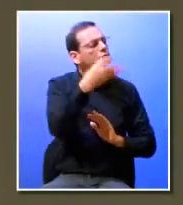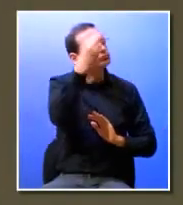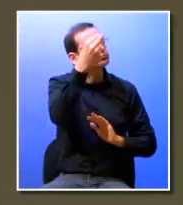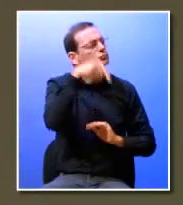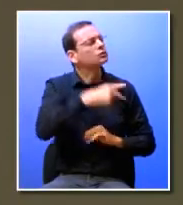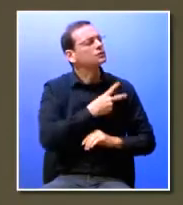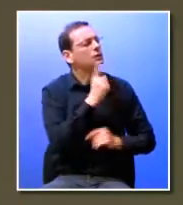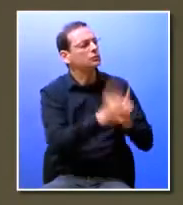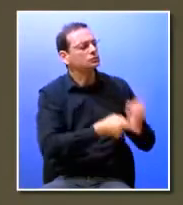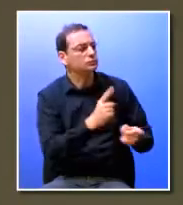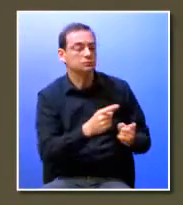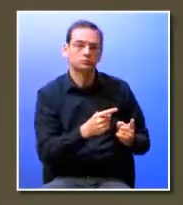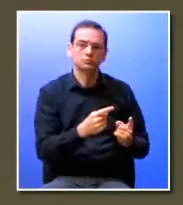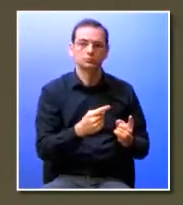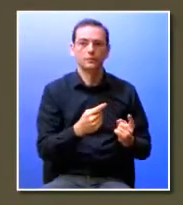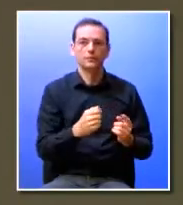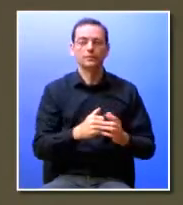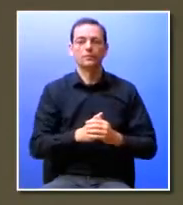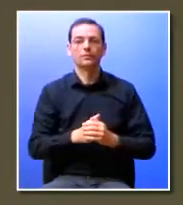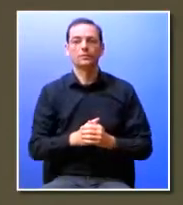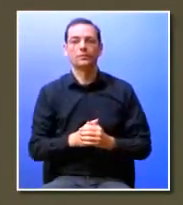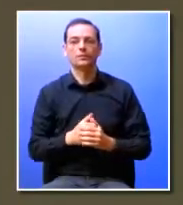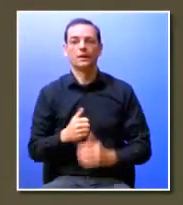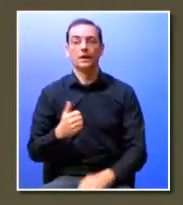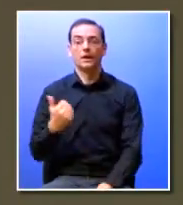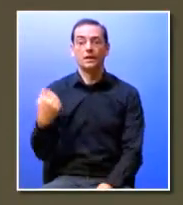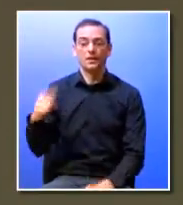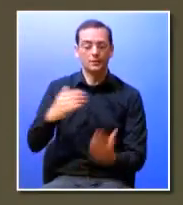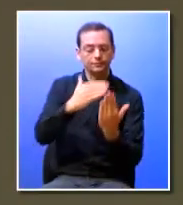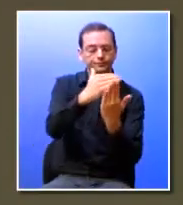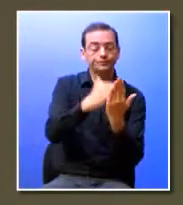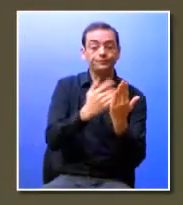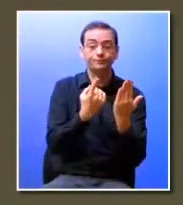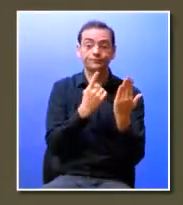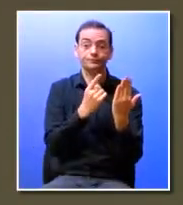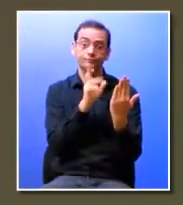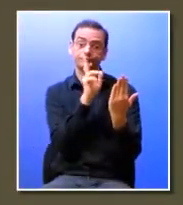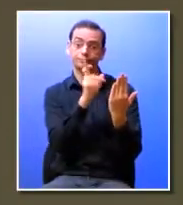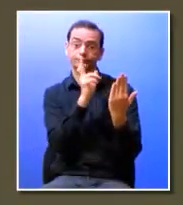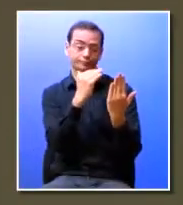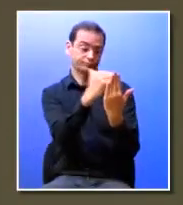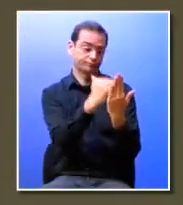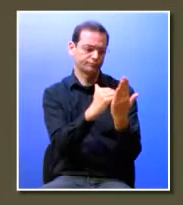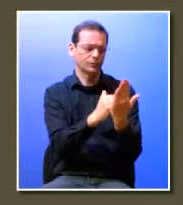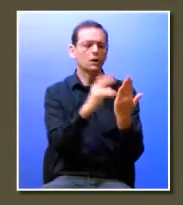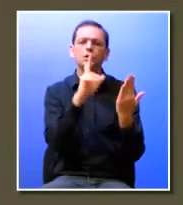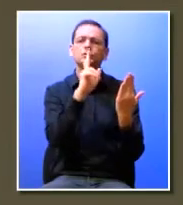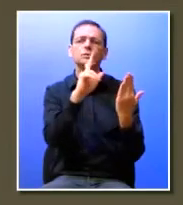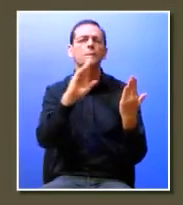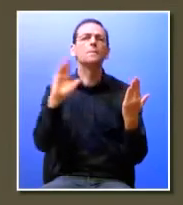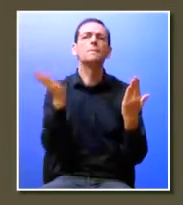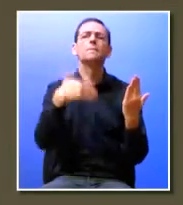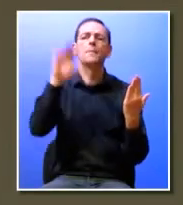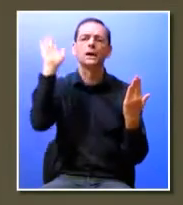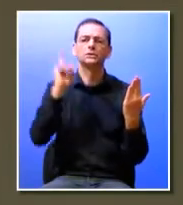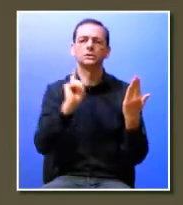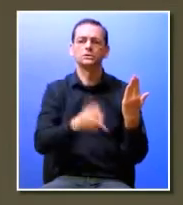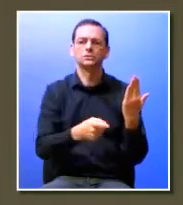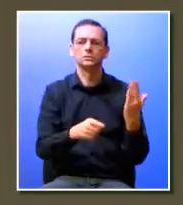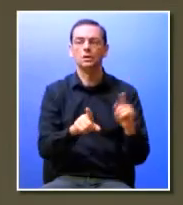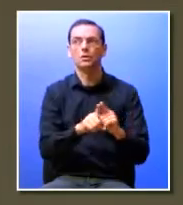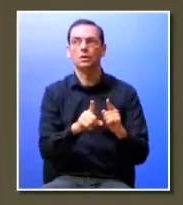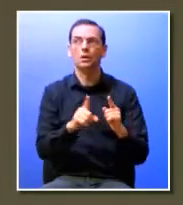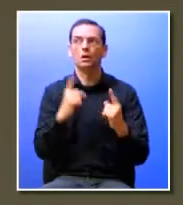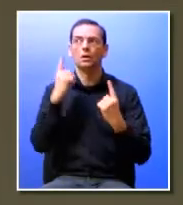bocadinho mais fora mas se eu tivesse que fazer uma análise de conteúdo das minhas respostas a resposta mais típica é a ensinar-me a